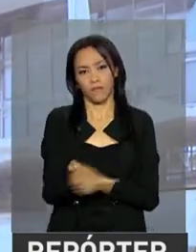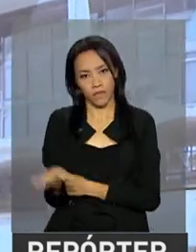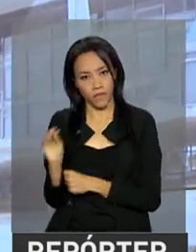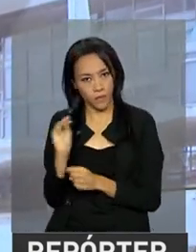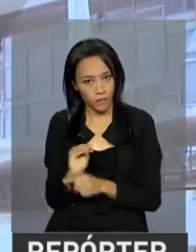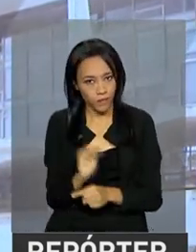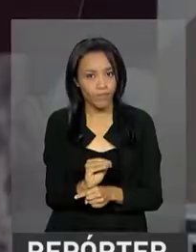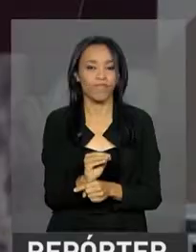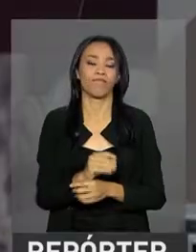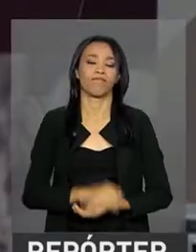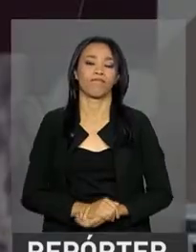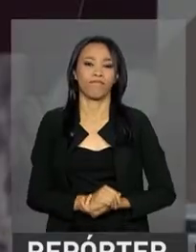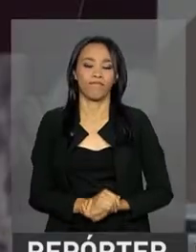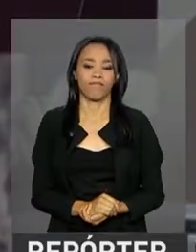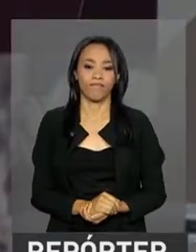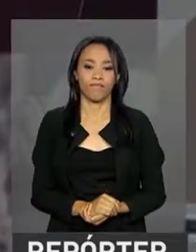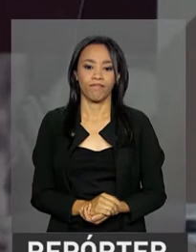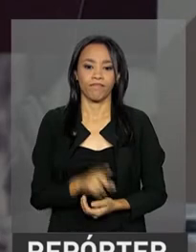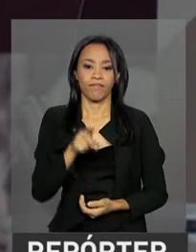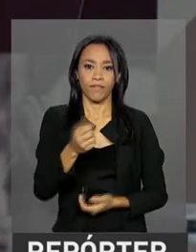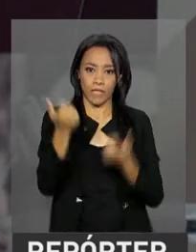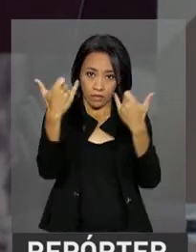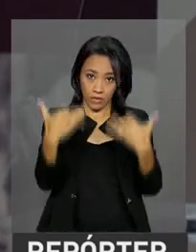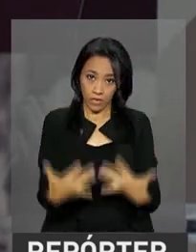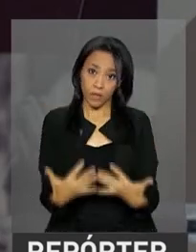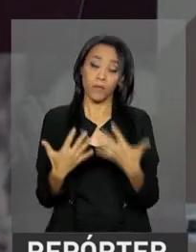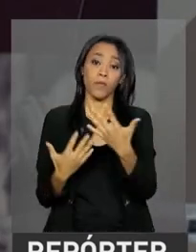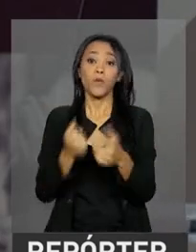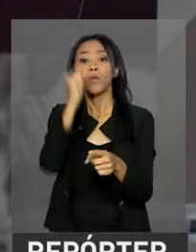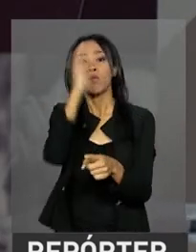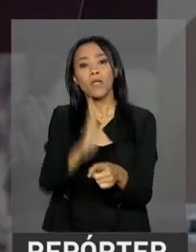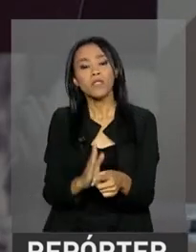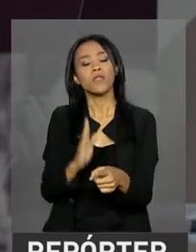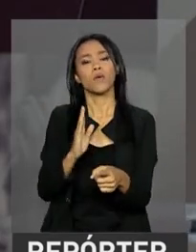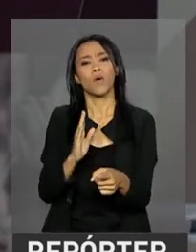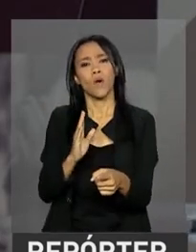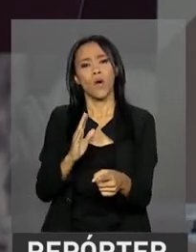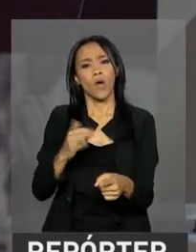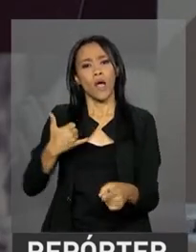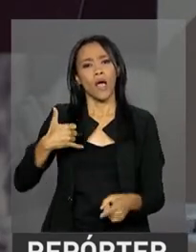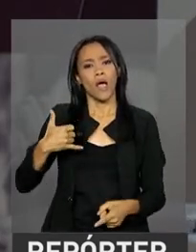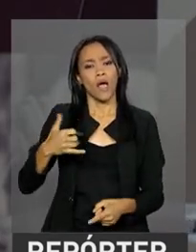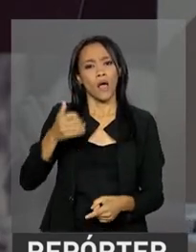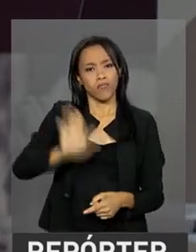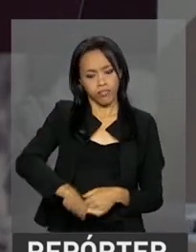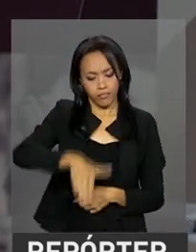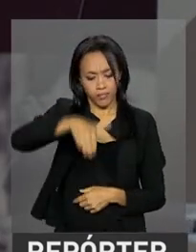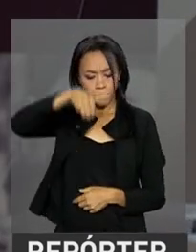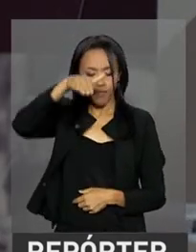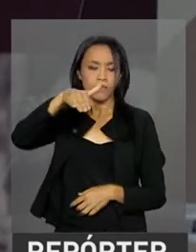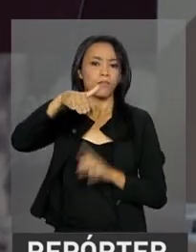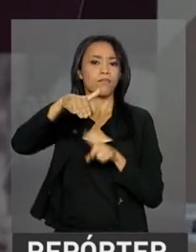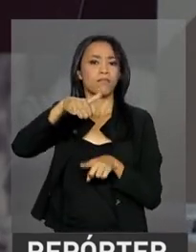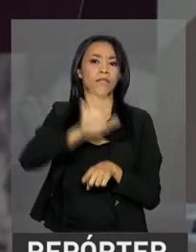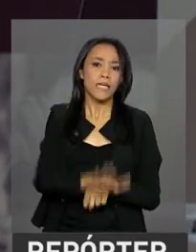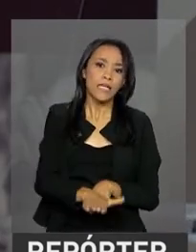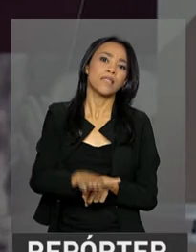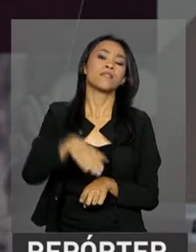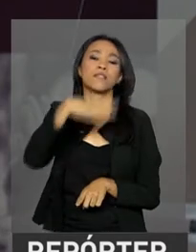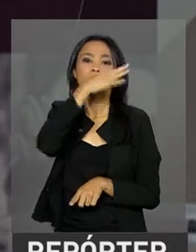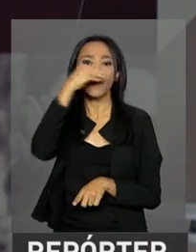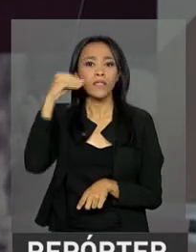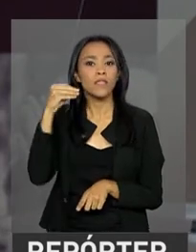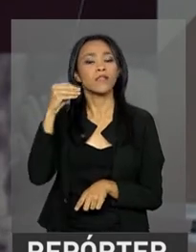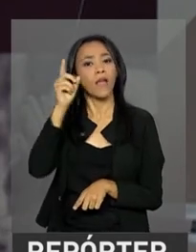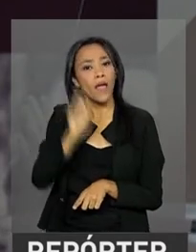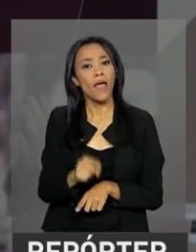No Brasil, o desenvolvimento da criança e do adolescente tem sido